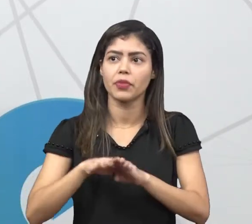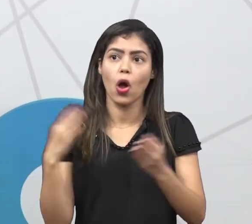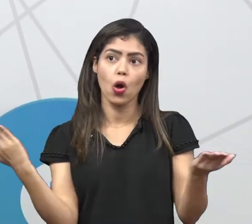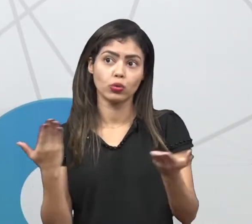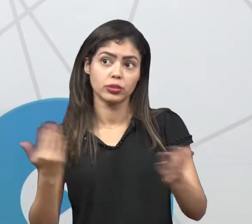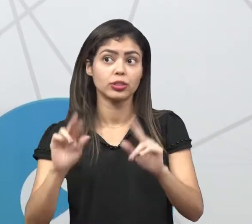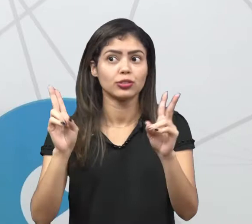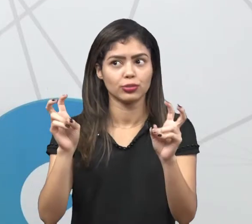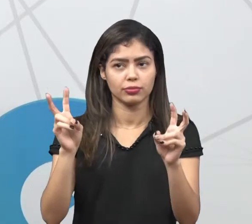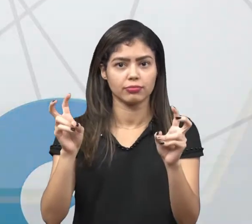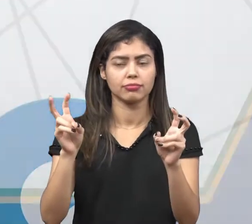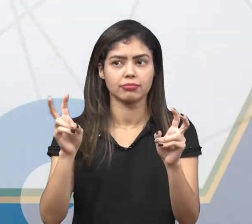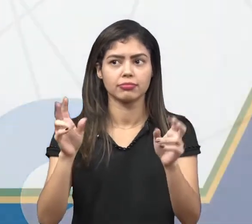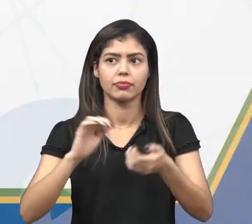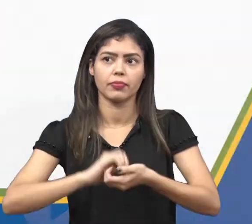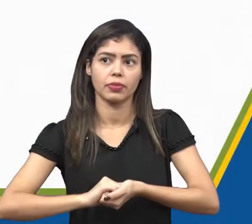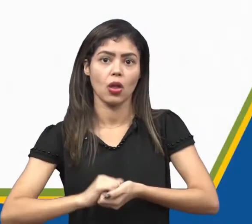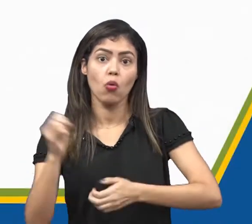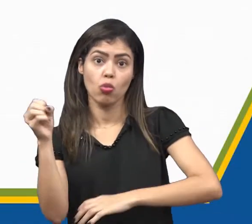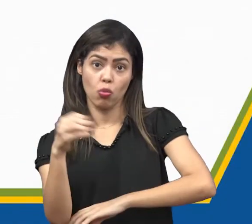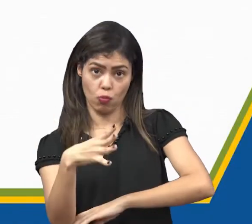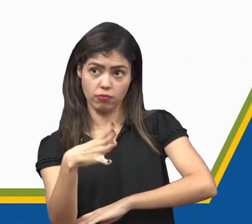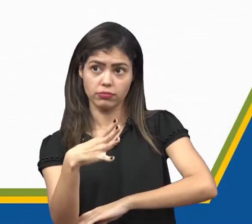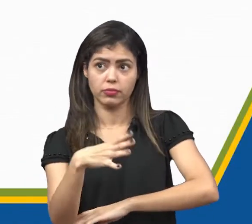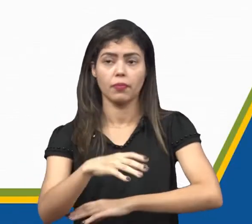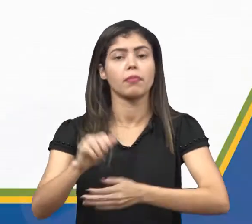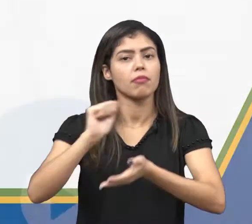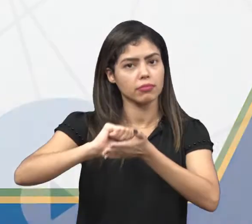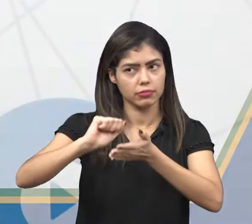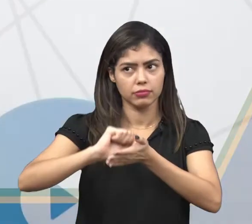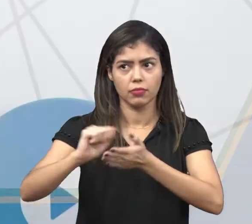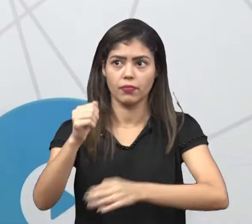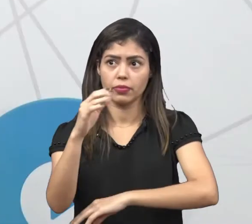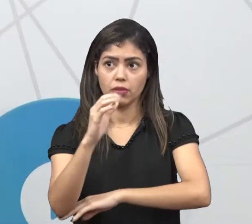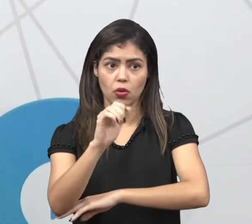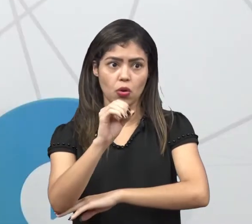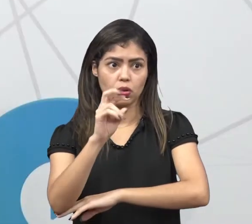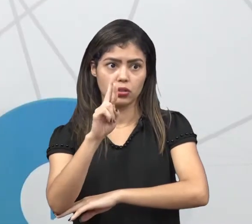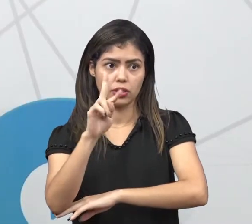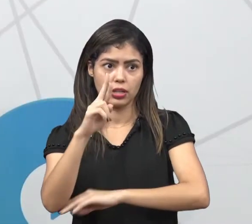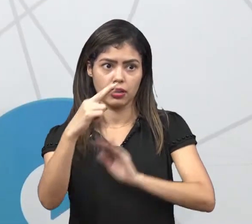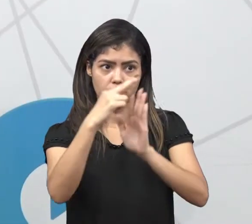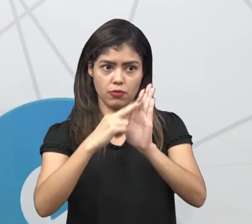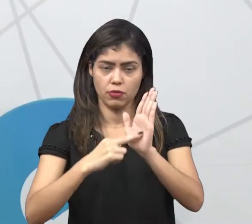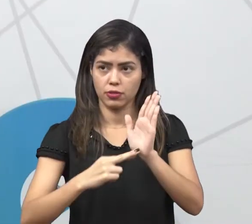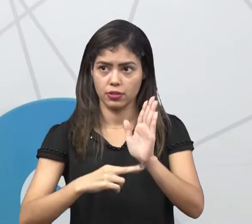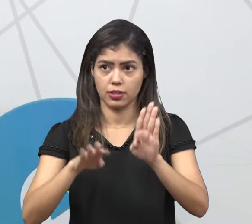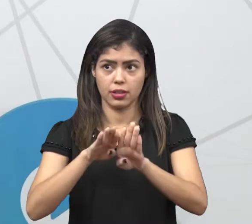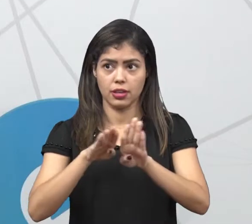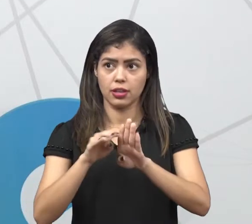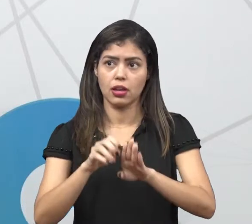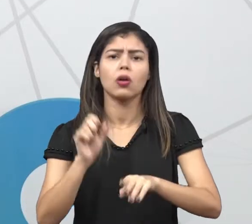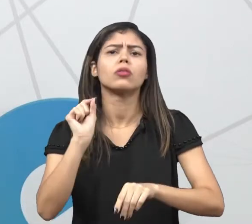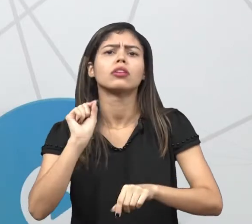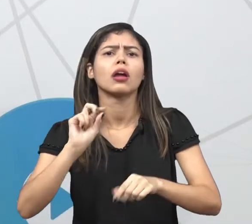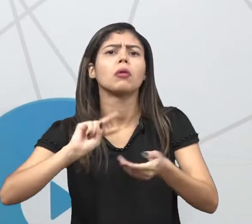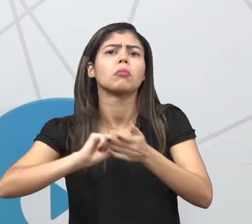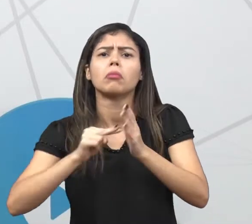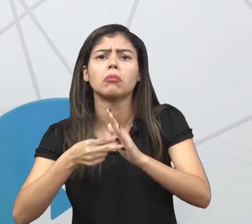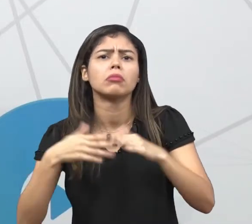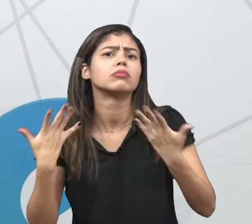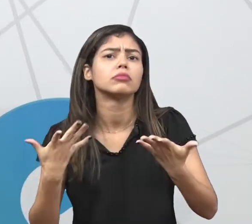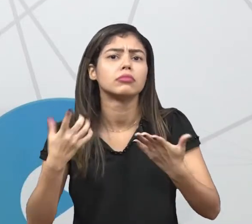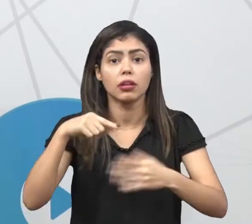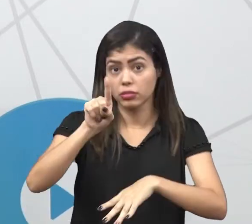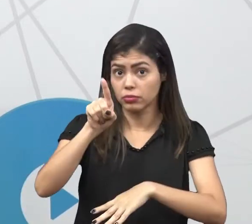conteúdo bastante atual, o novo acordo ortográfico. O que mudou, por exemplo, em relação à acentuação? É o que